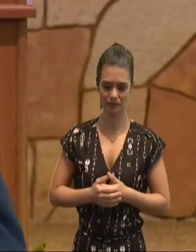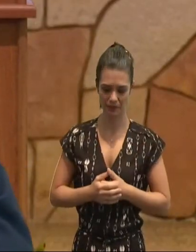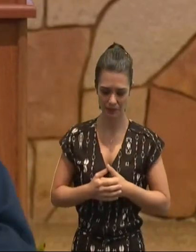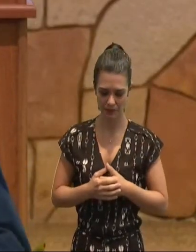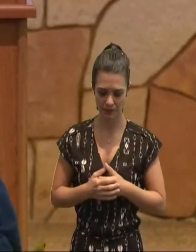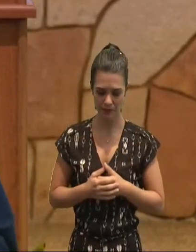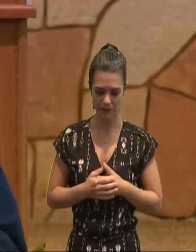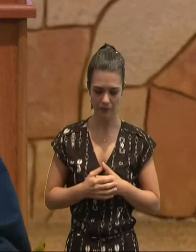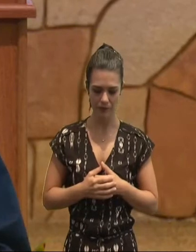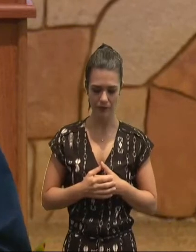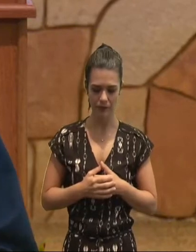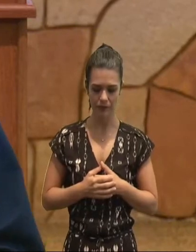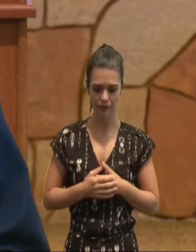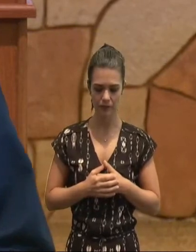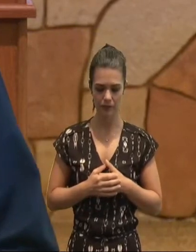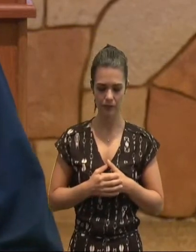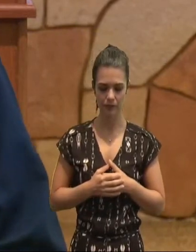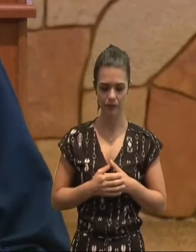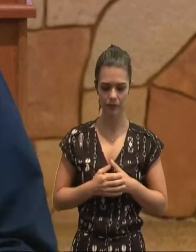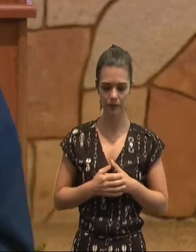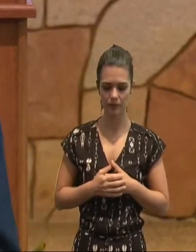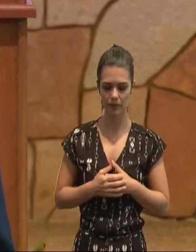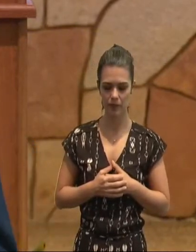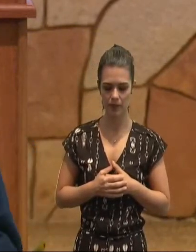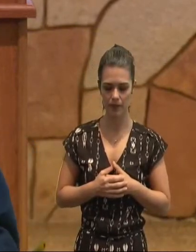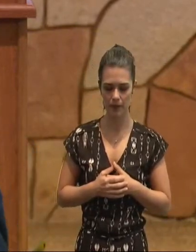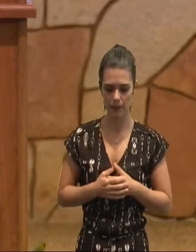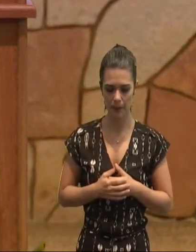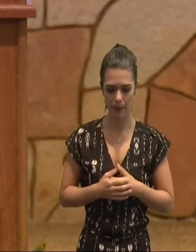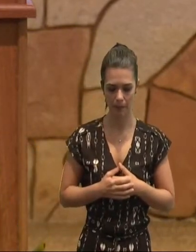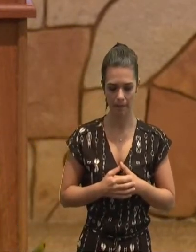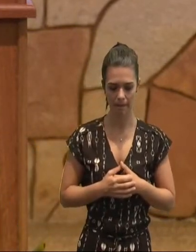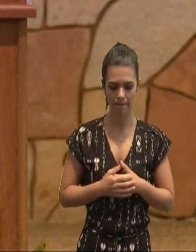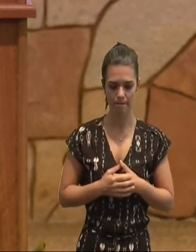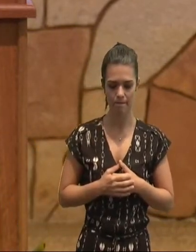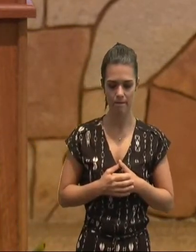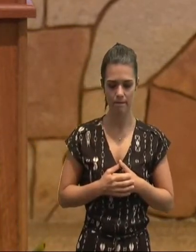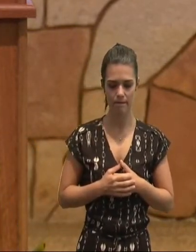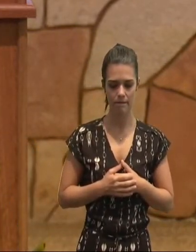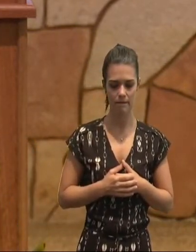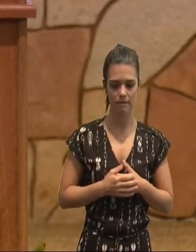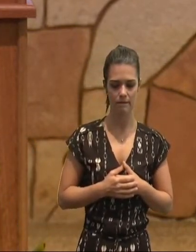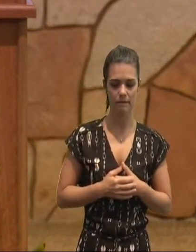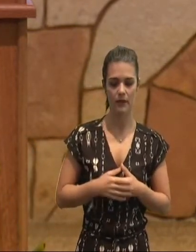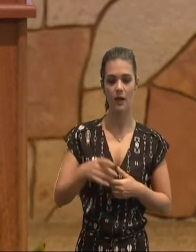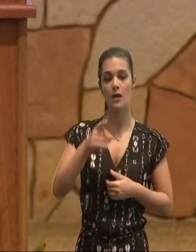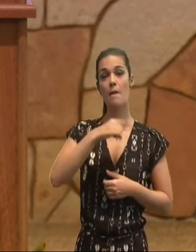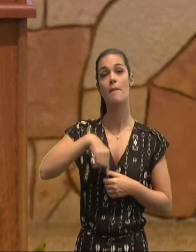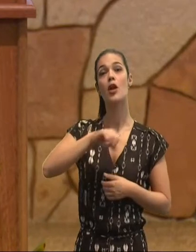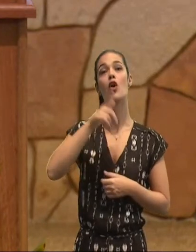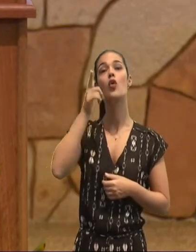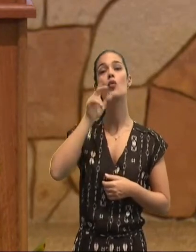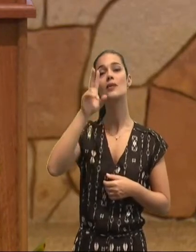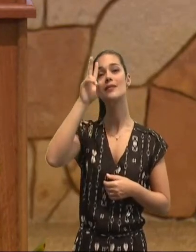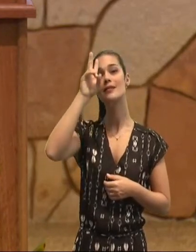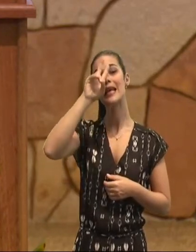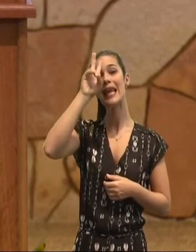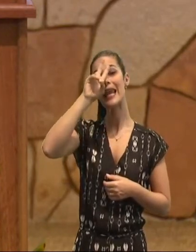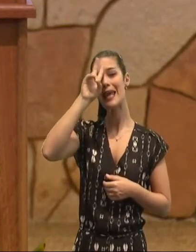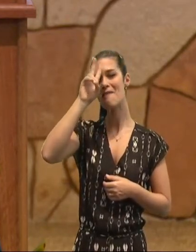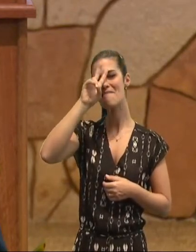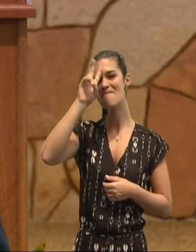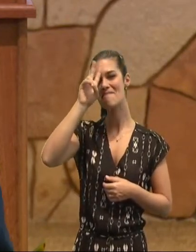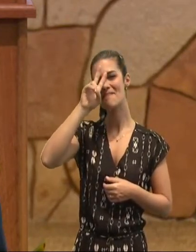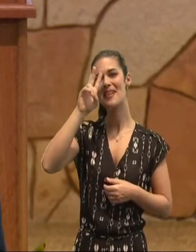essa lição, e relembrar, aqui de todos, esses preciosos ensinos, na carta